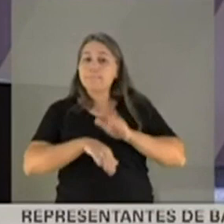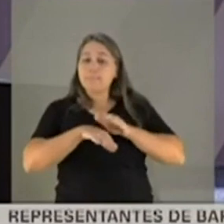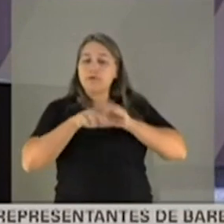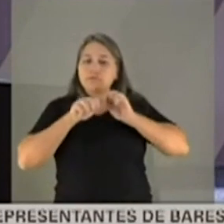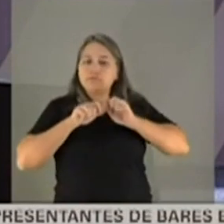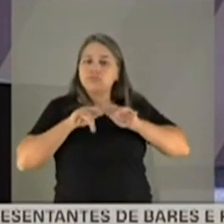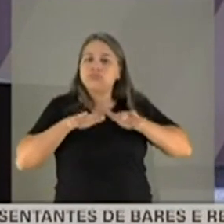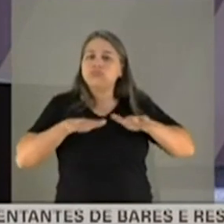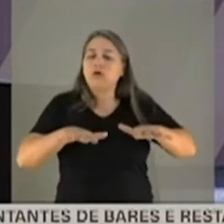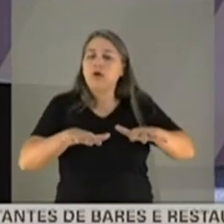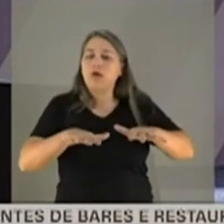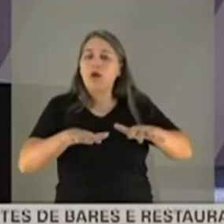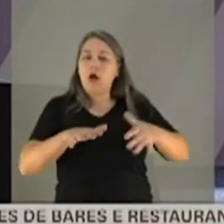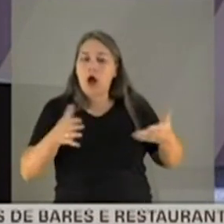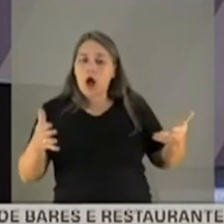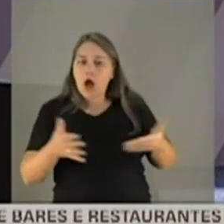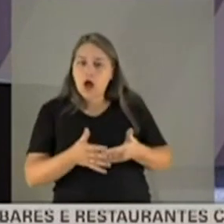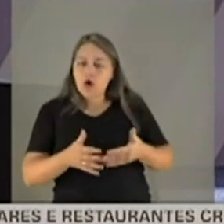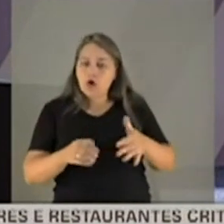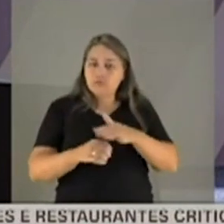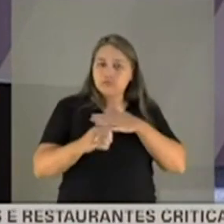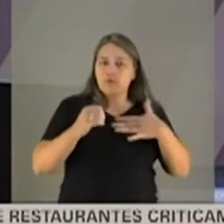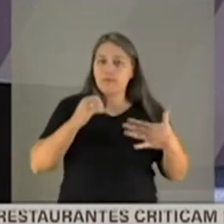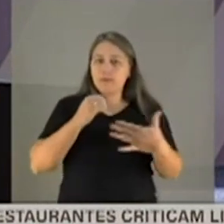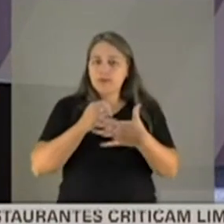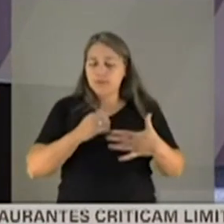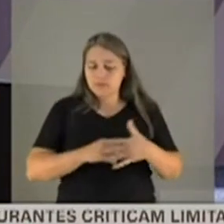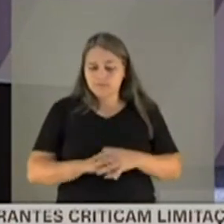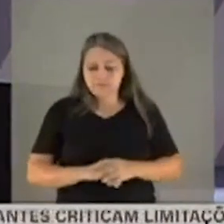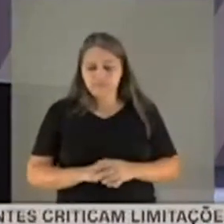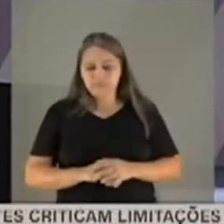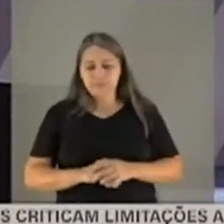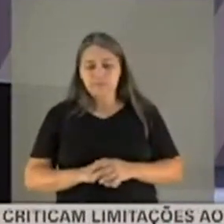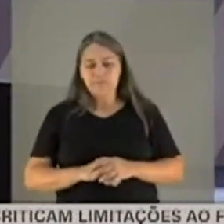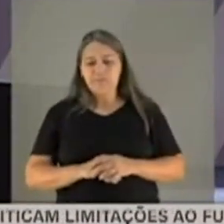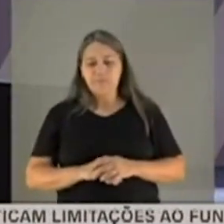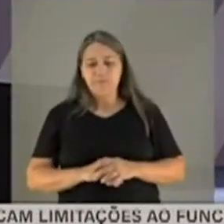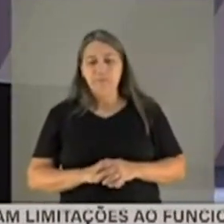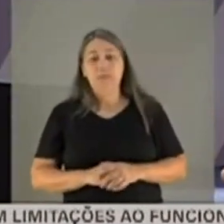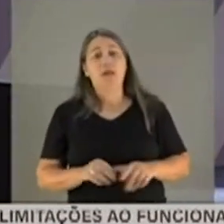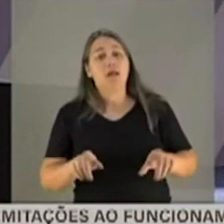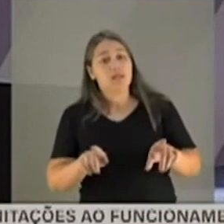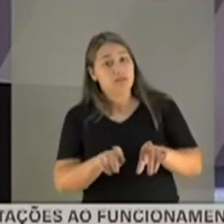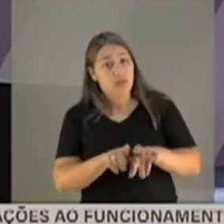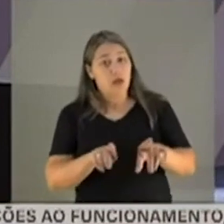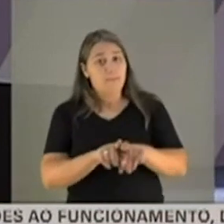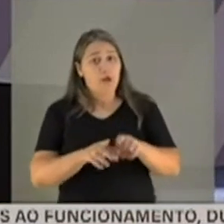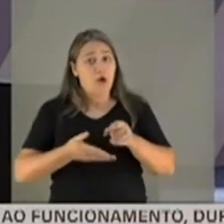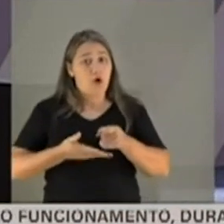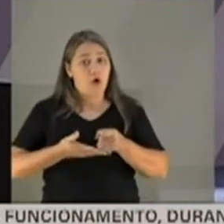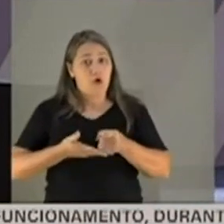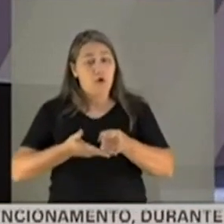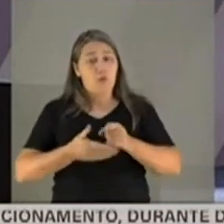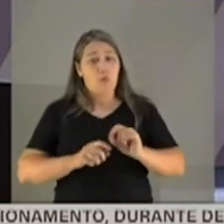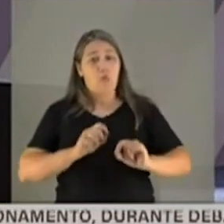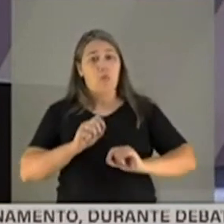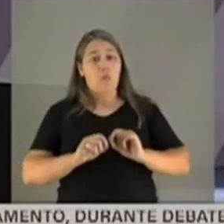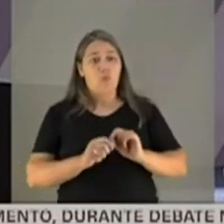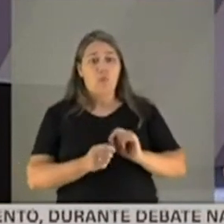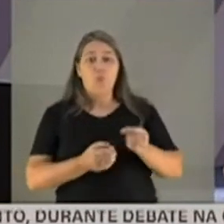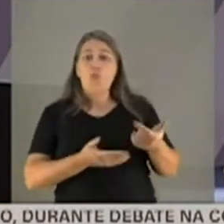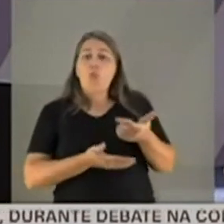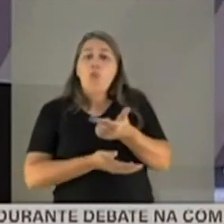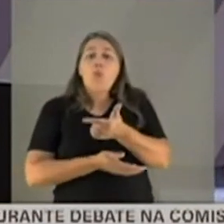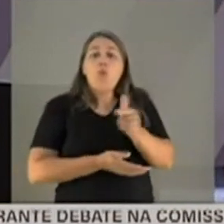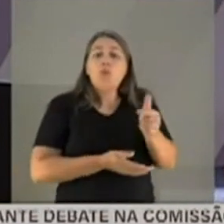do novo coronavírus, além de fornecer a chegada de novas variantes